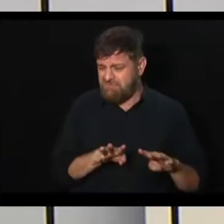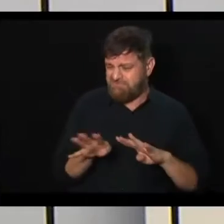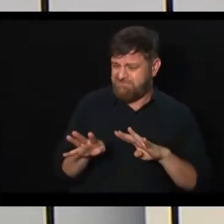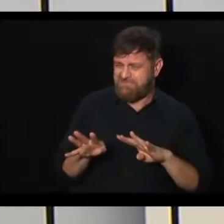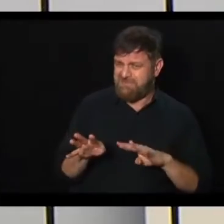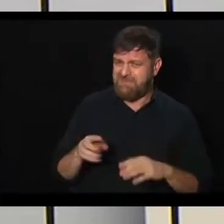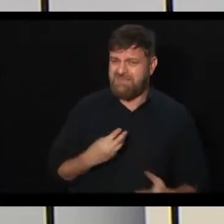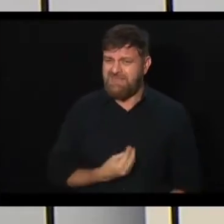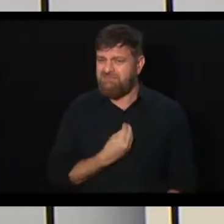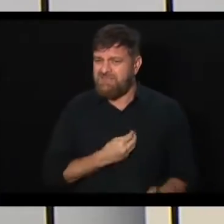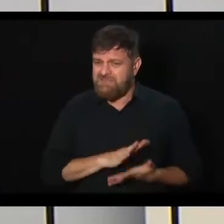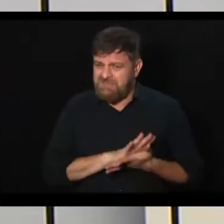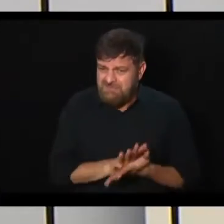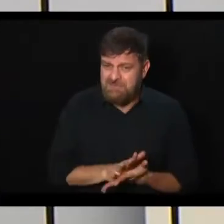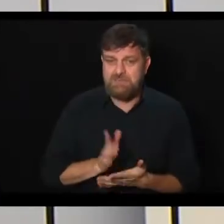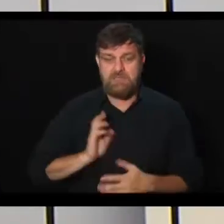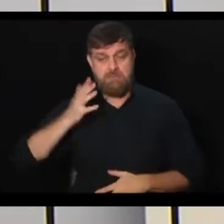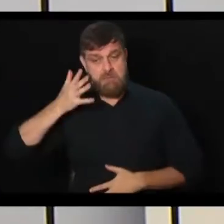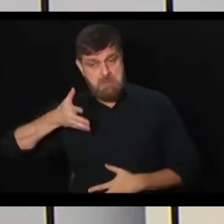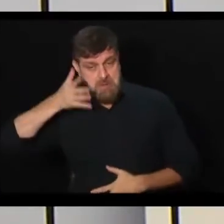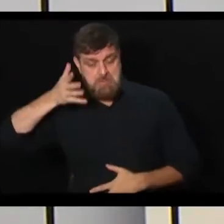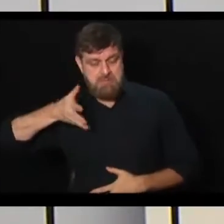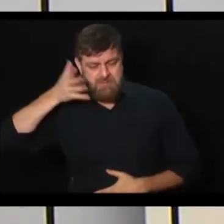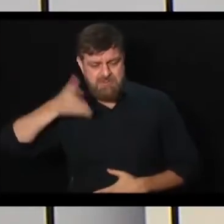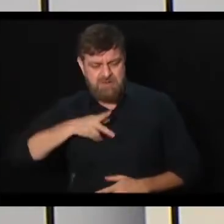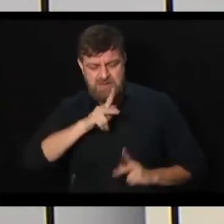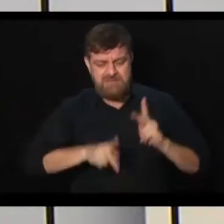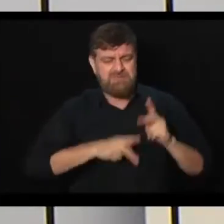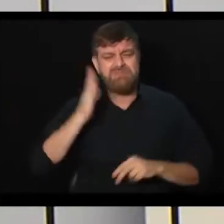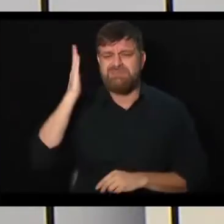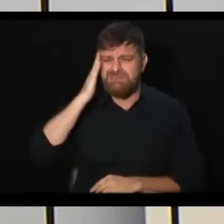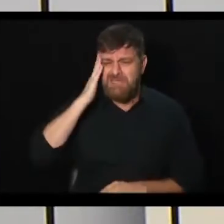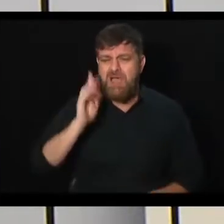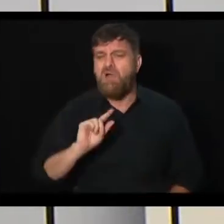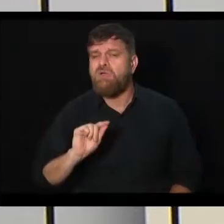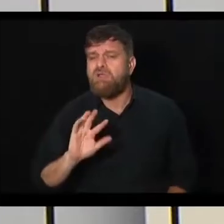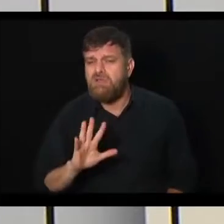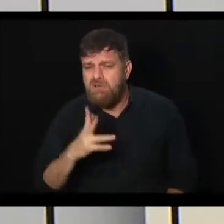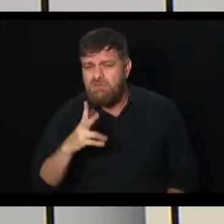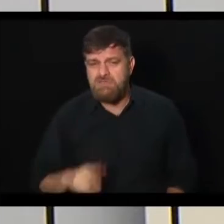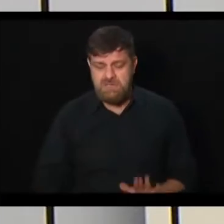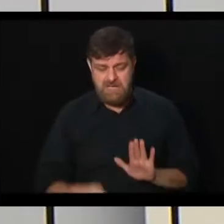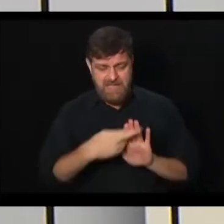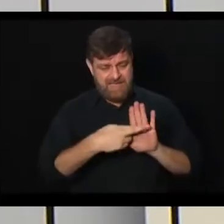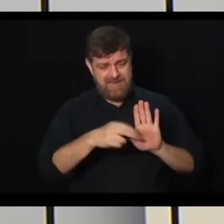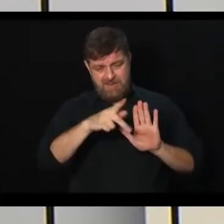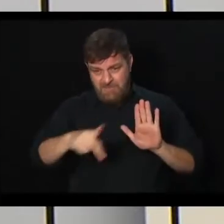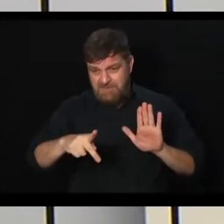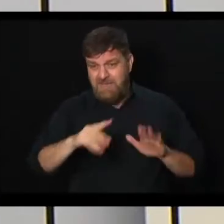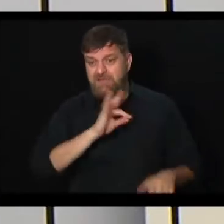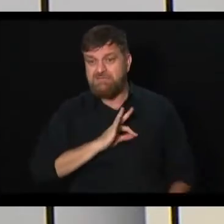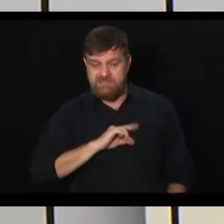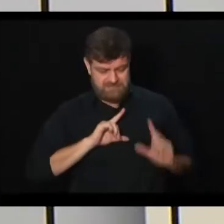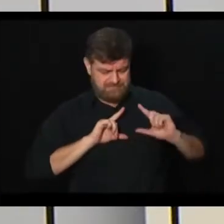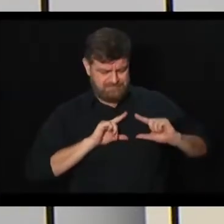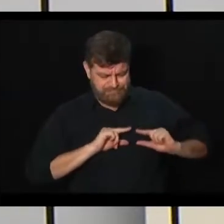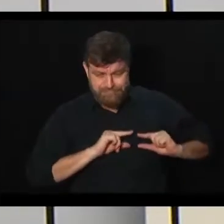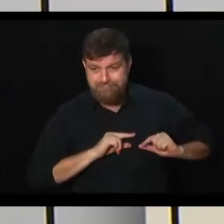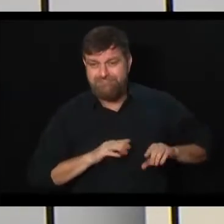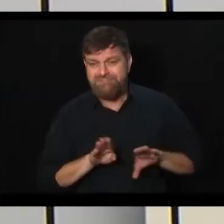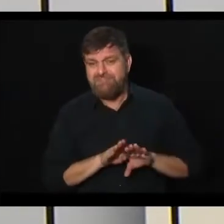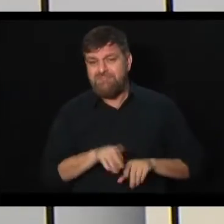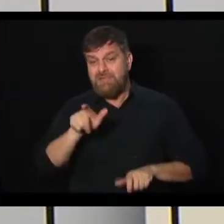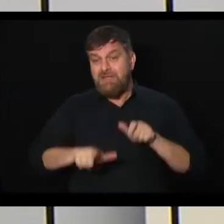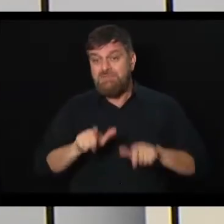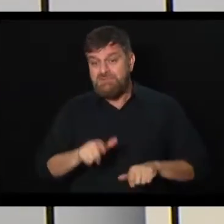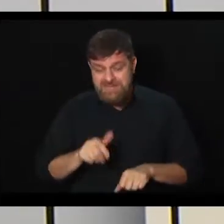na vida, apesar de todos os discursos, as pessoas sabem que, geralmente, a reforma da Previdência reduz direito. E quem está próximo